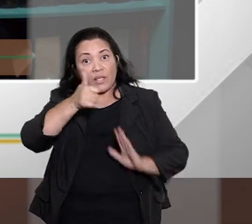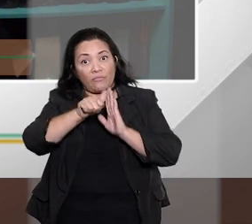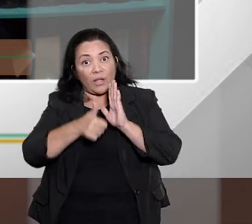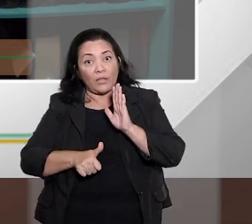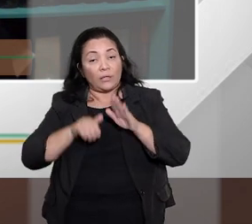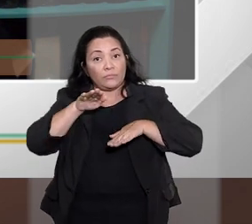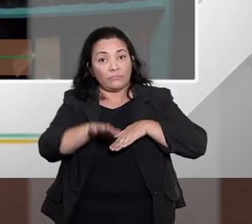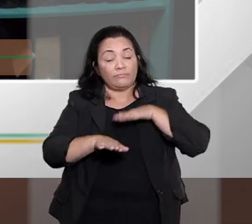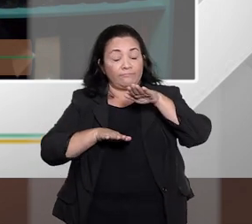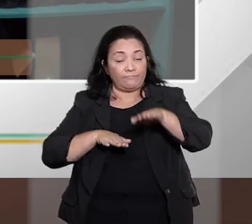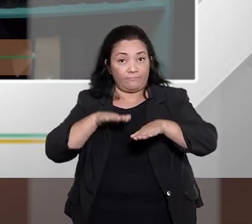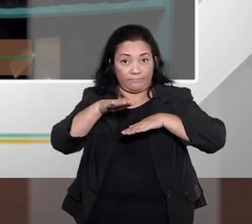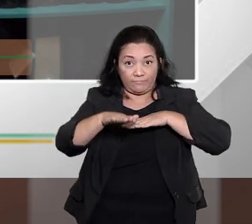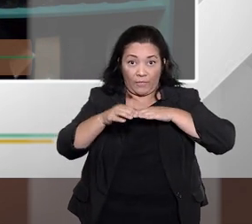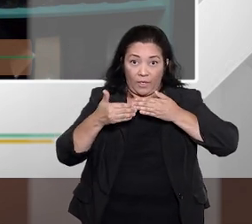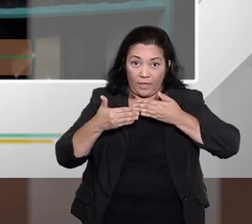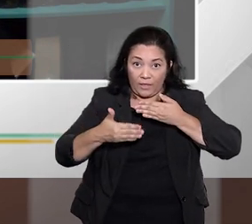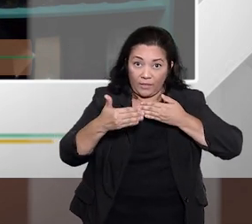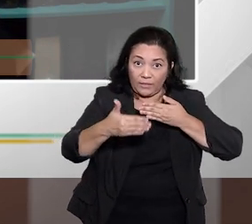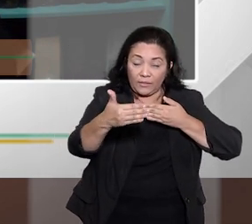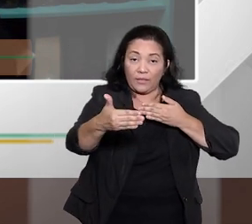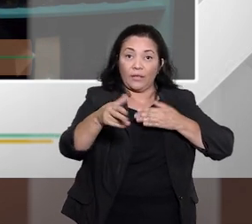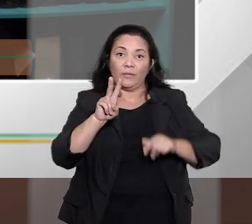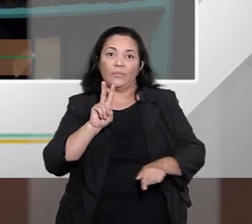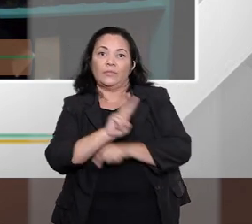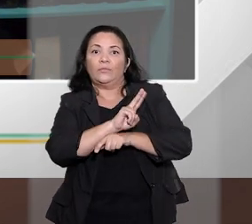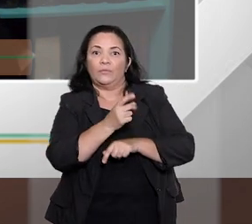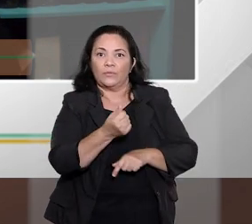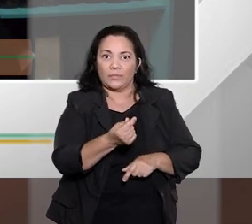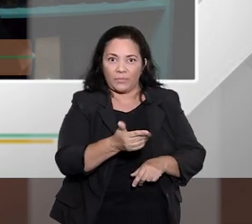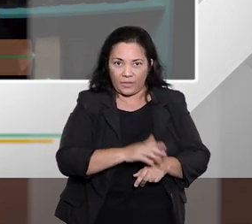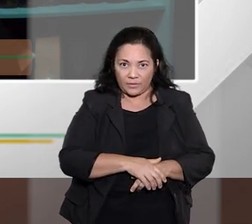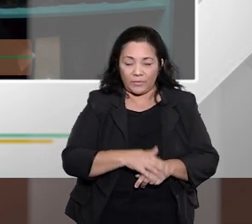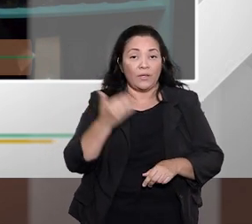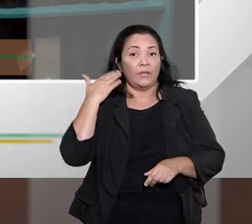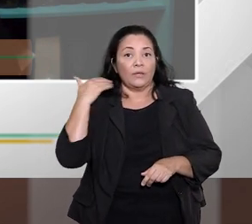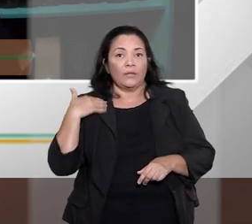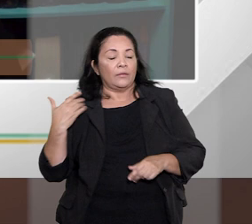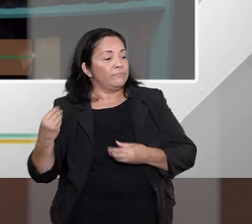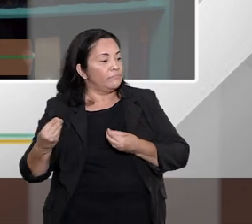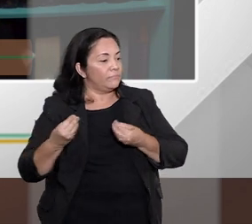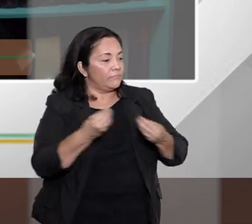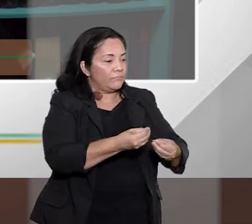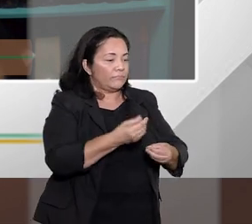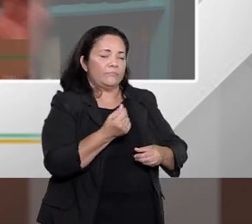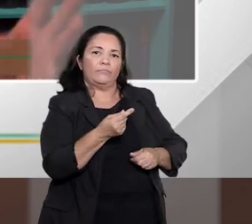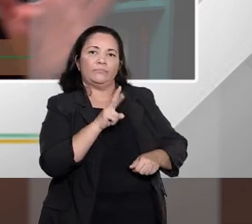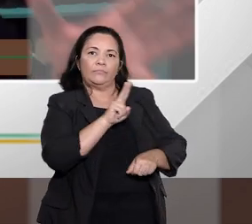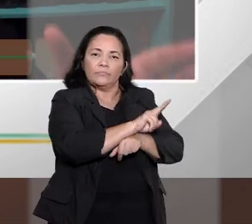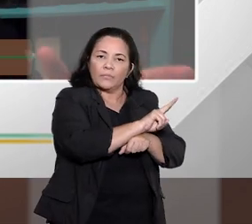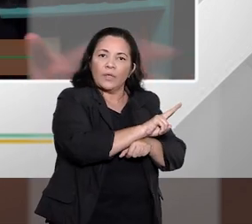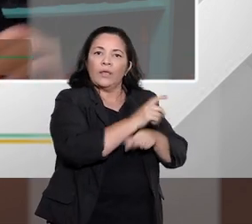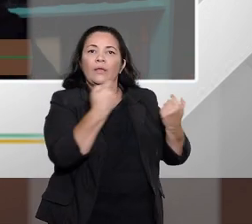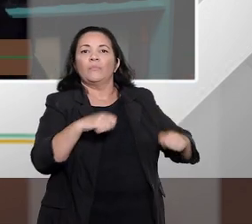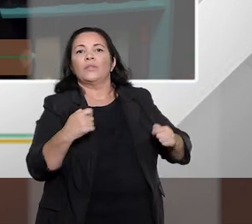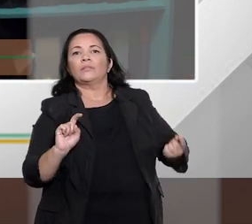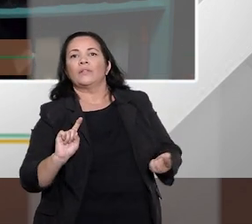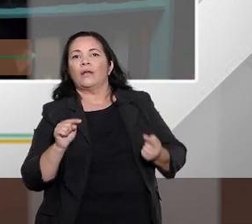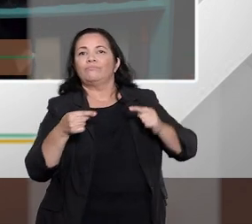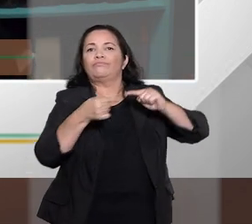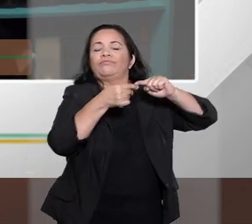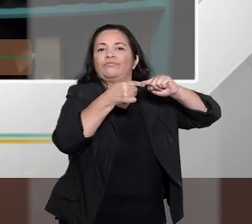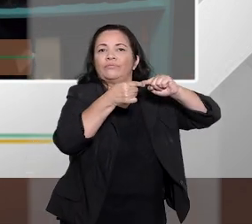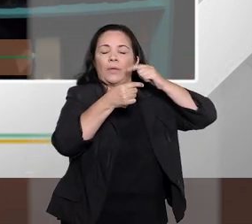a sua oferta ao consumidor, então tem que ser uma oferta compatível com